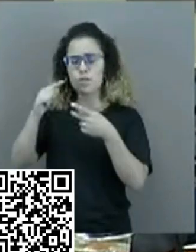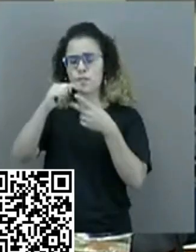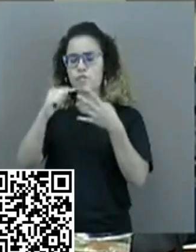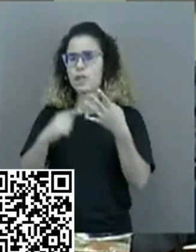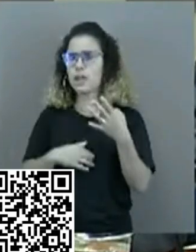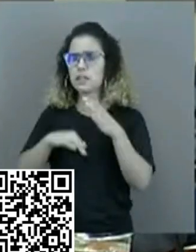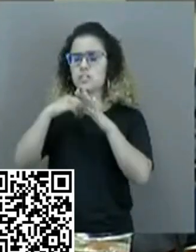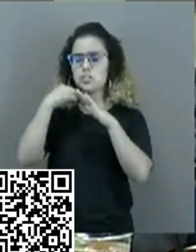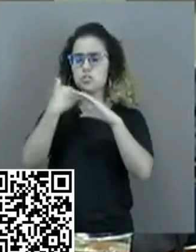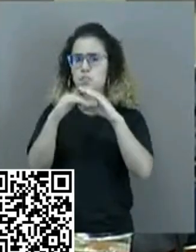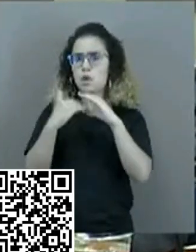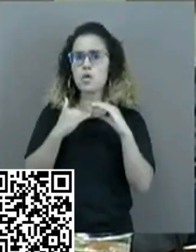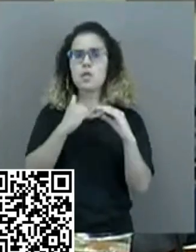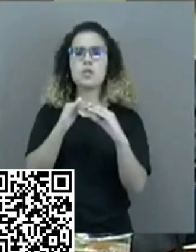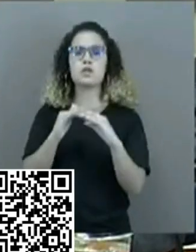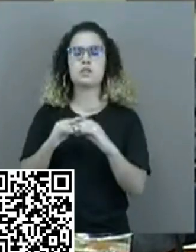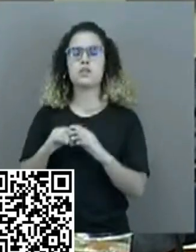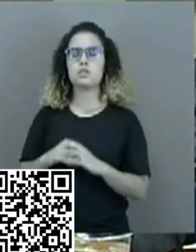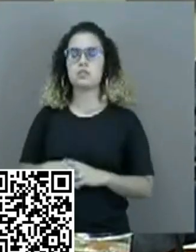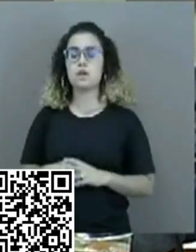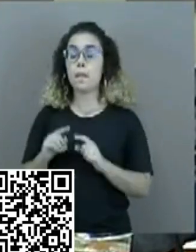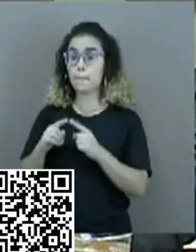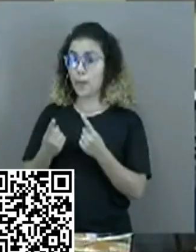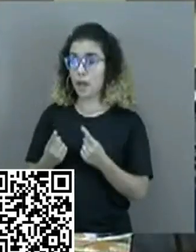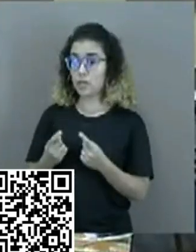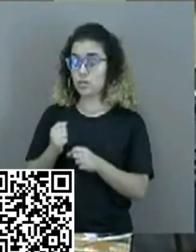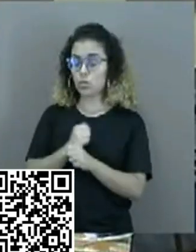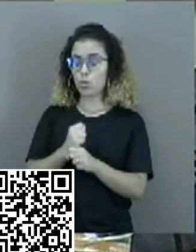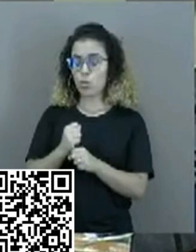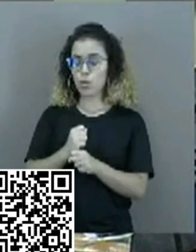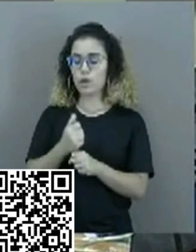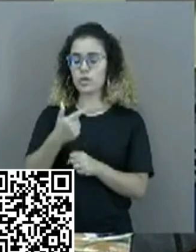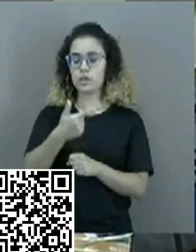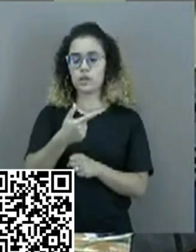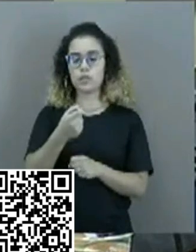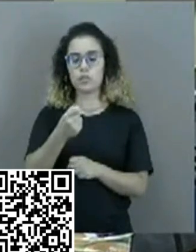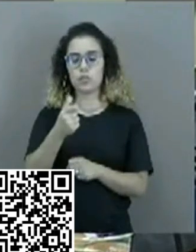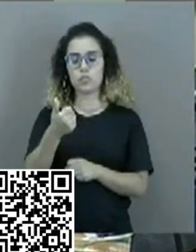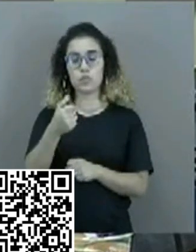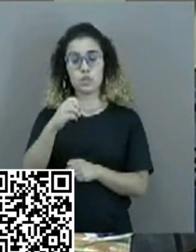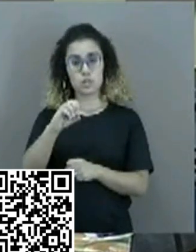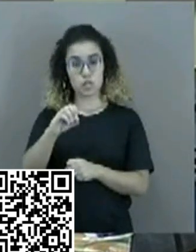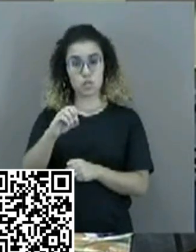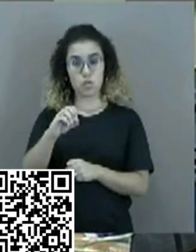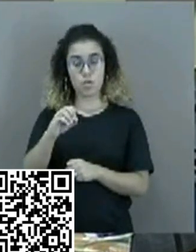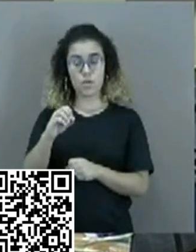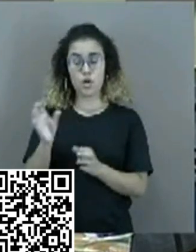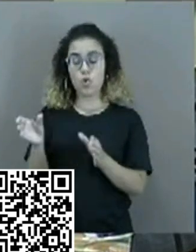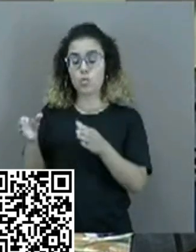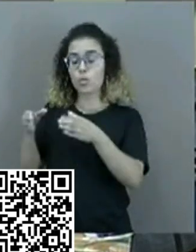Mais ultimamente, em 2019, a Federação das Indústrias do Estado do Ceará